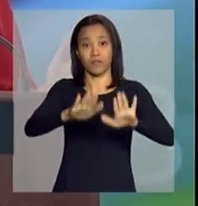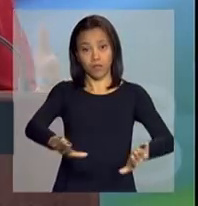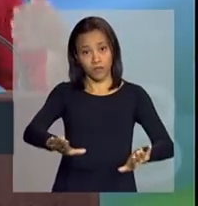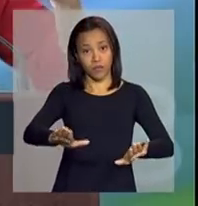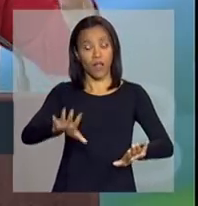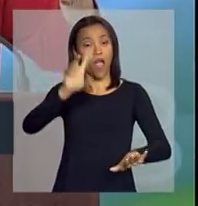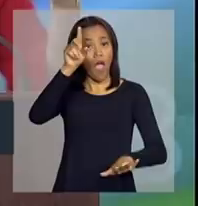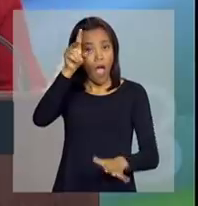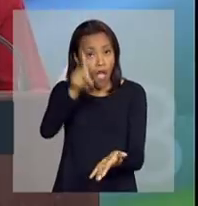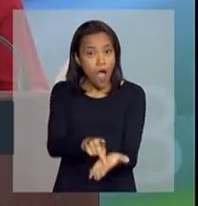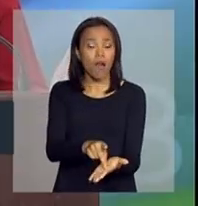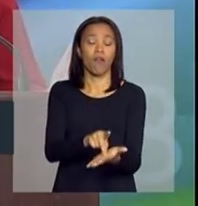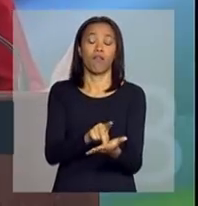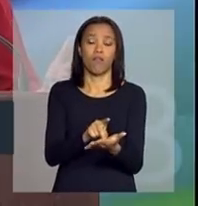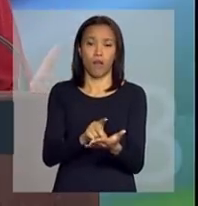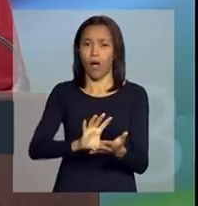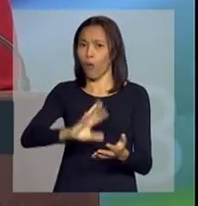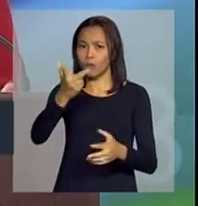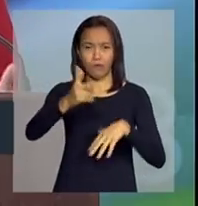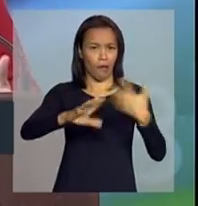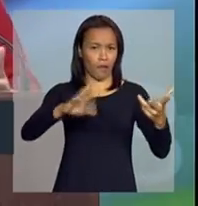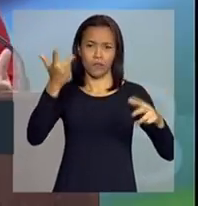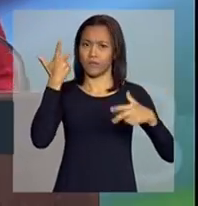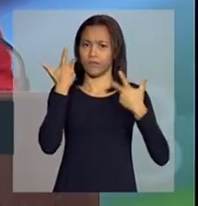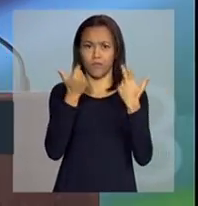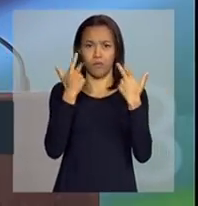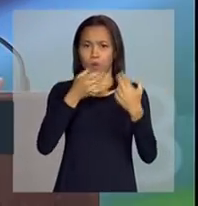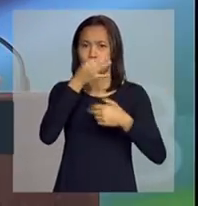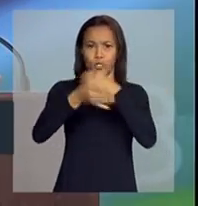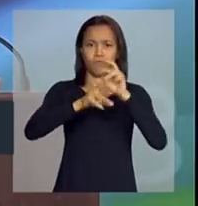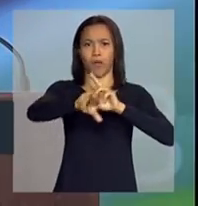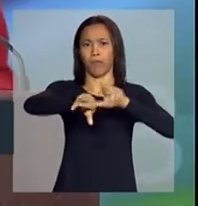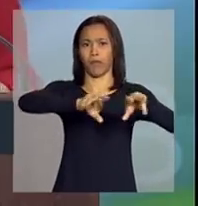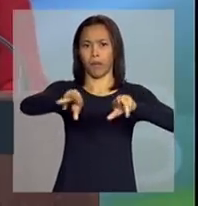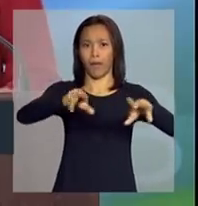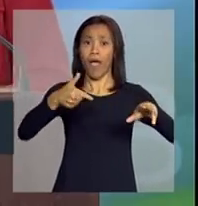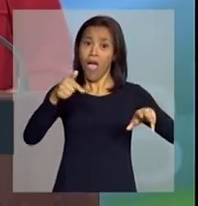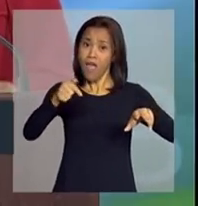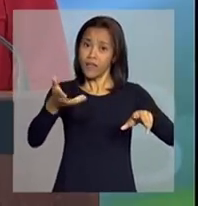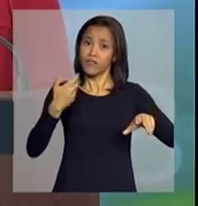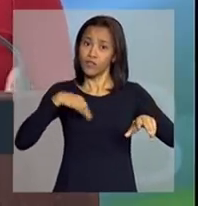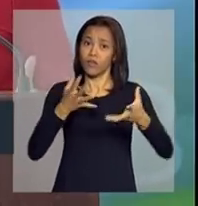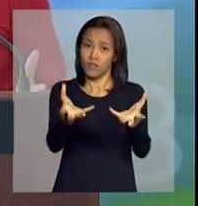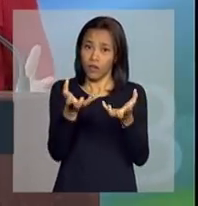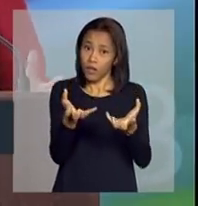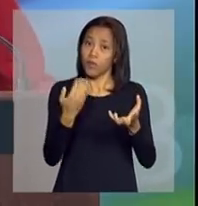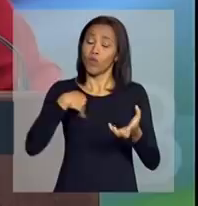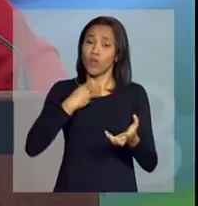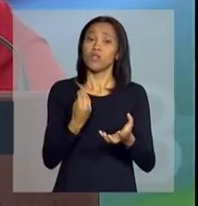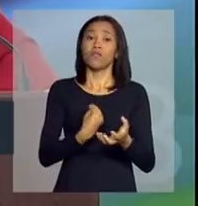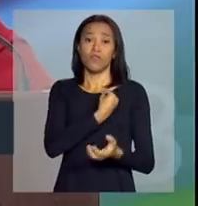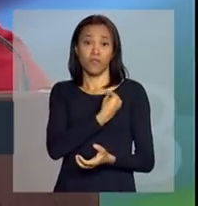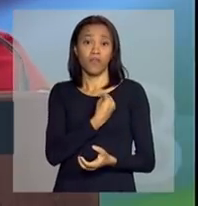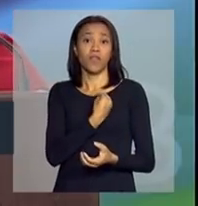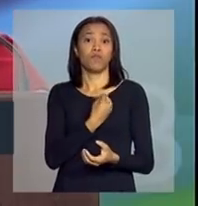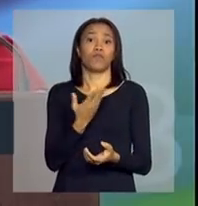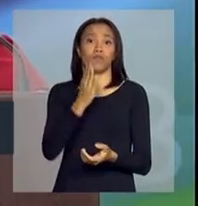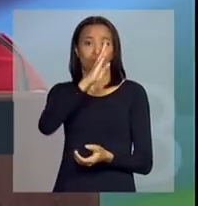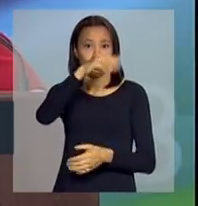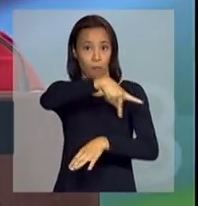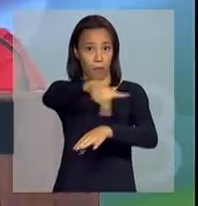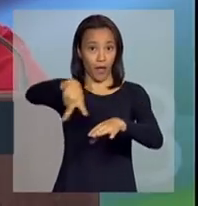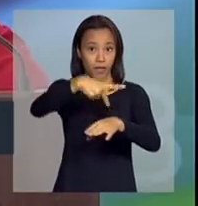elas ocorrem e é isso que nós queremos, nós vivemos numa democracia. Não é que não